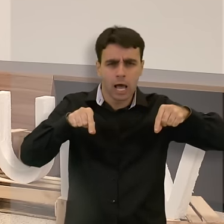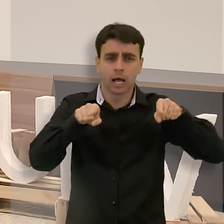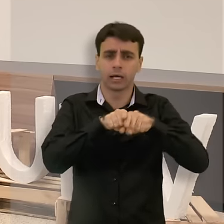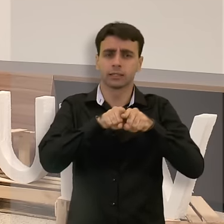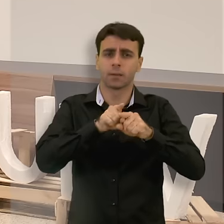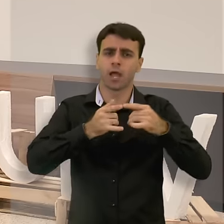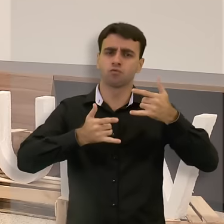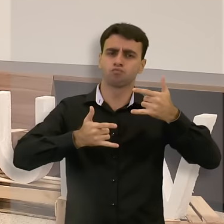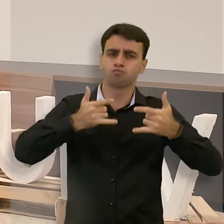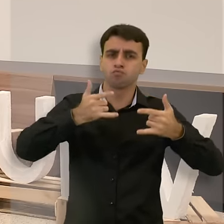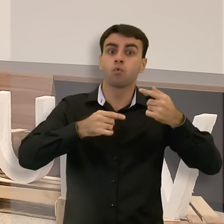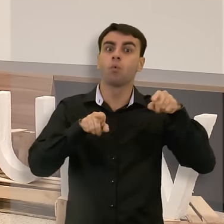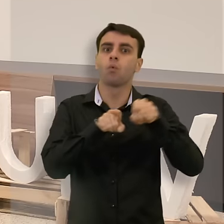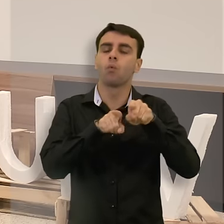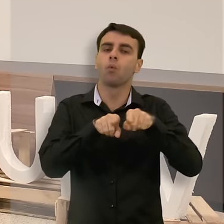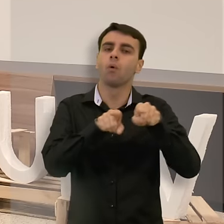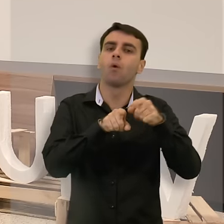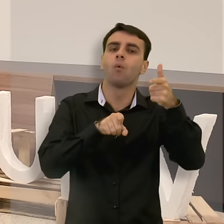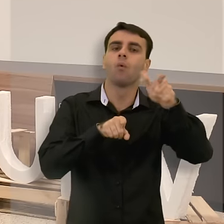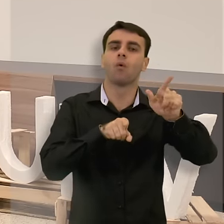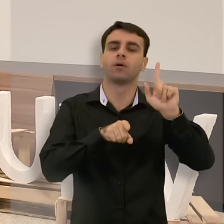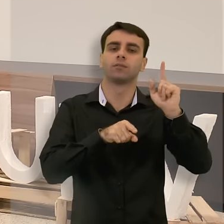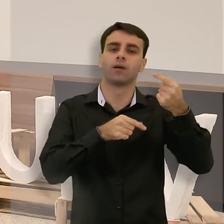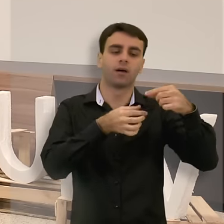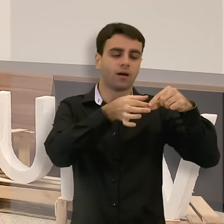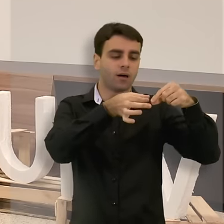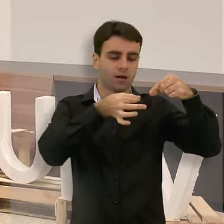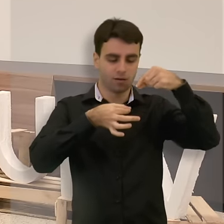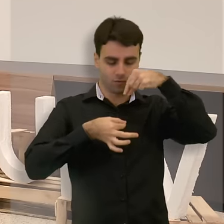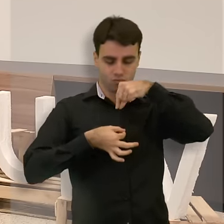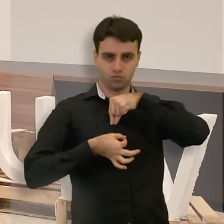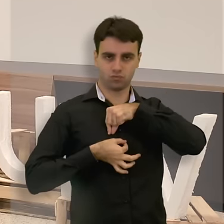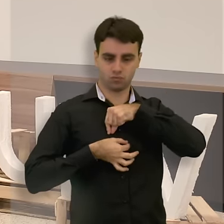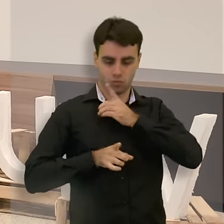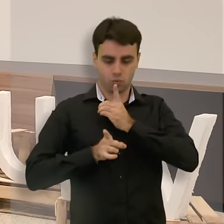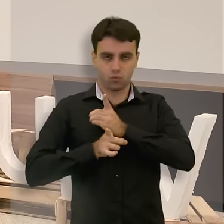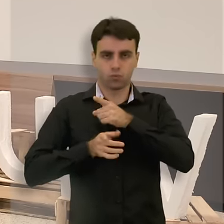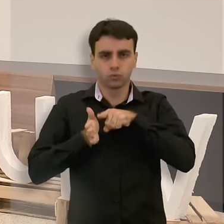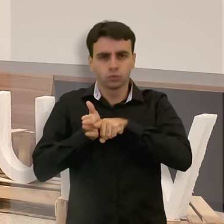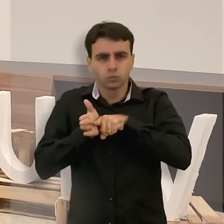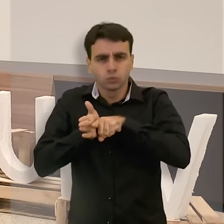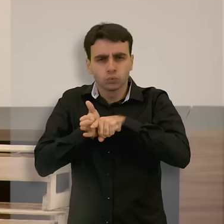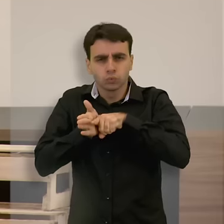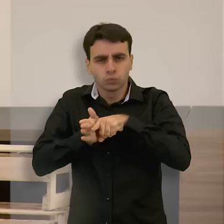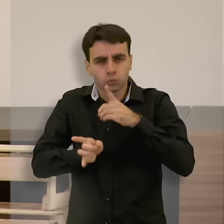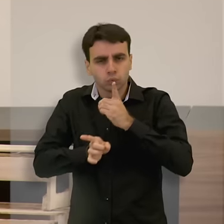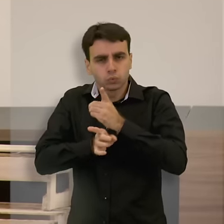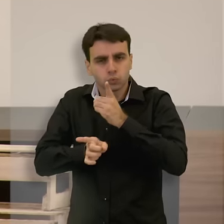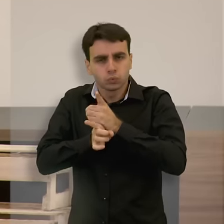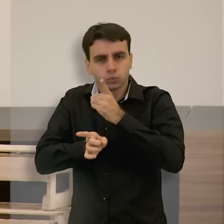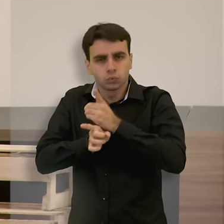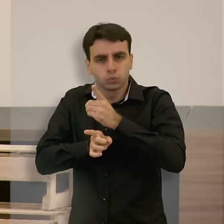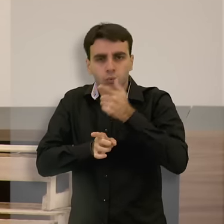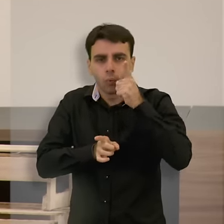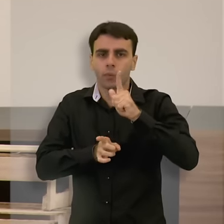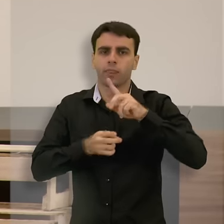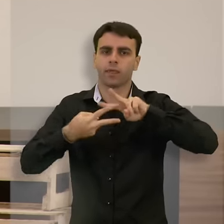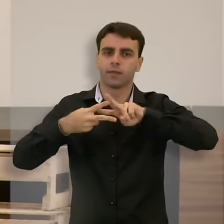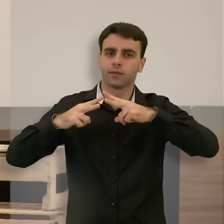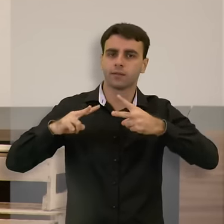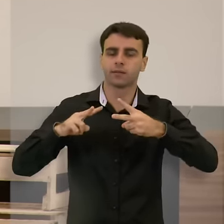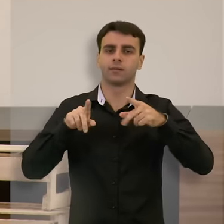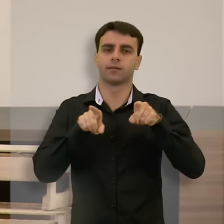entrar no nosso corpo e modificar o desenvolvimento de doenças através de alterações no DNA